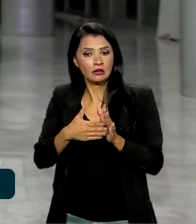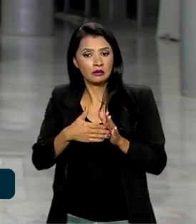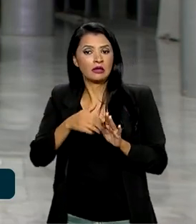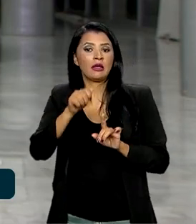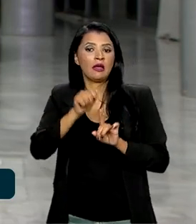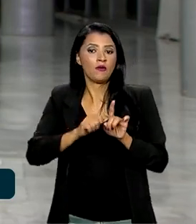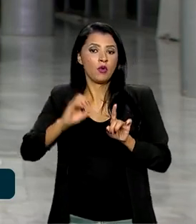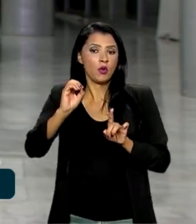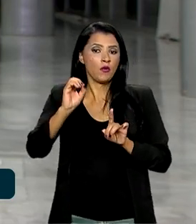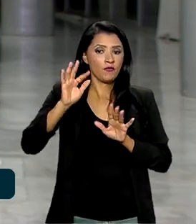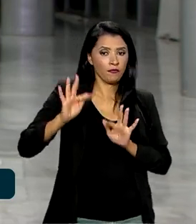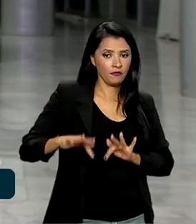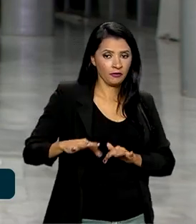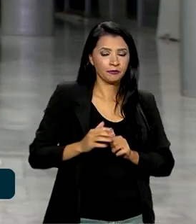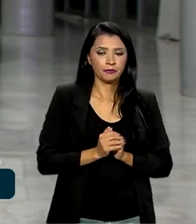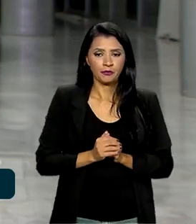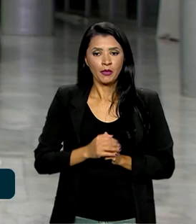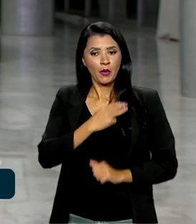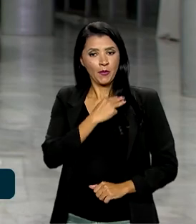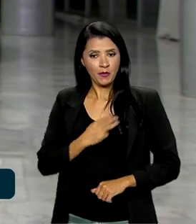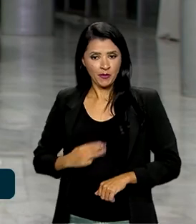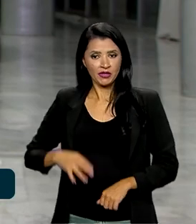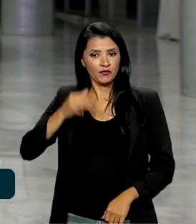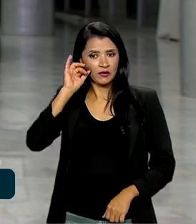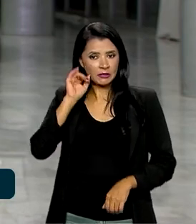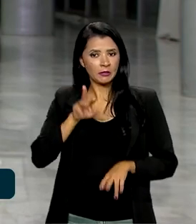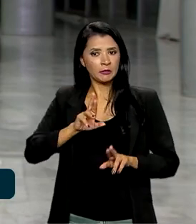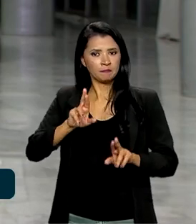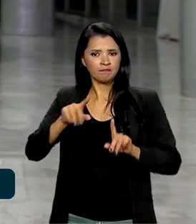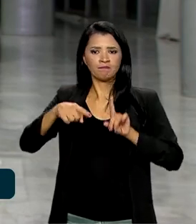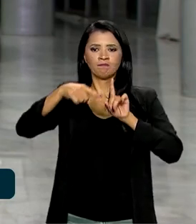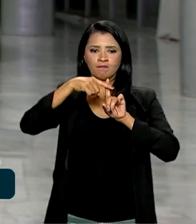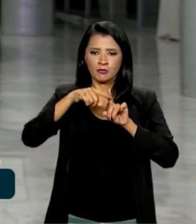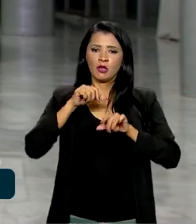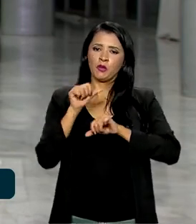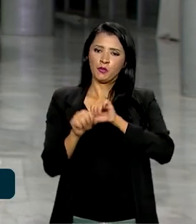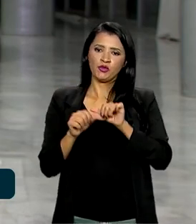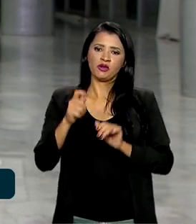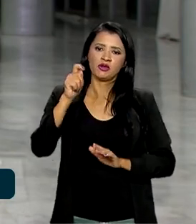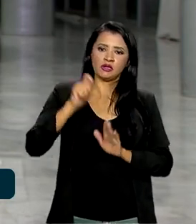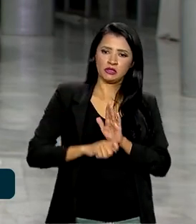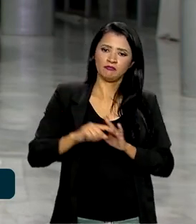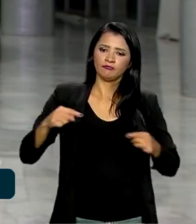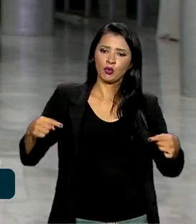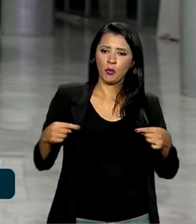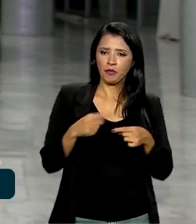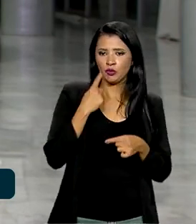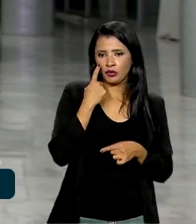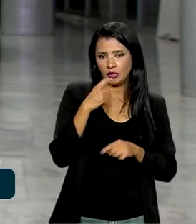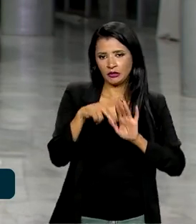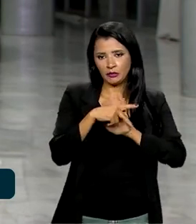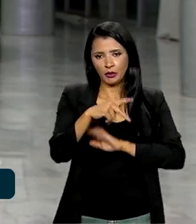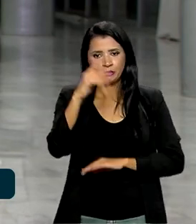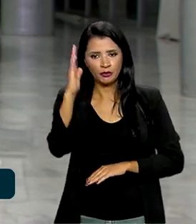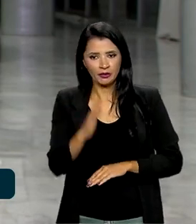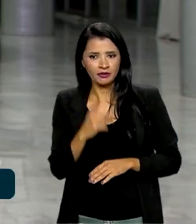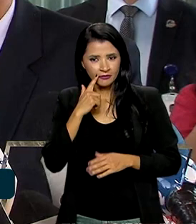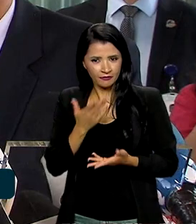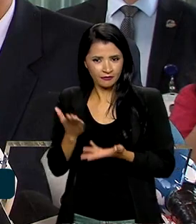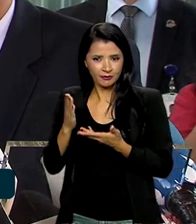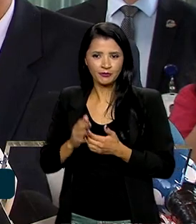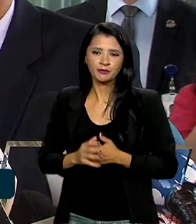outubro. O ministro da Fazenda está otimista em uma reforma tributária que atenda os interesses do país. Vamos ouvir.